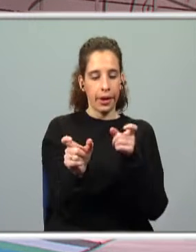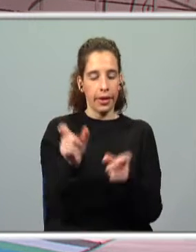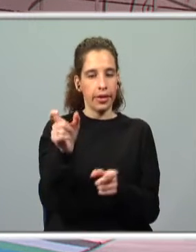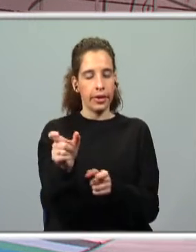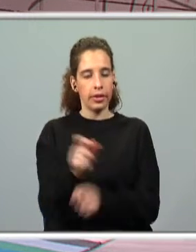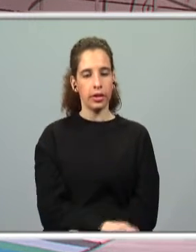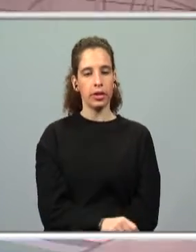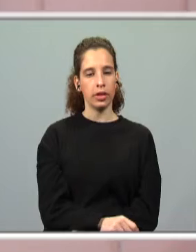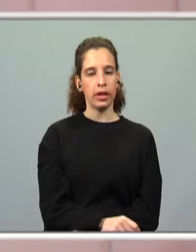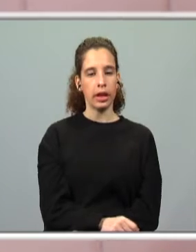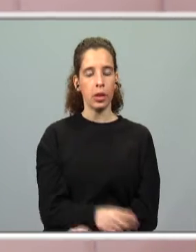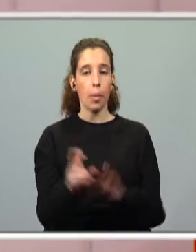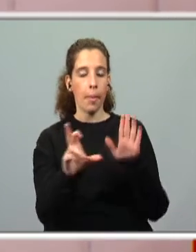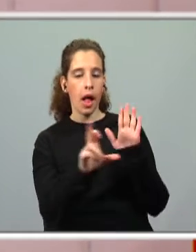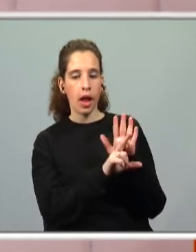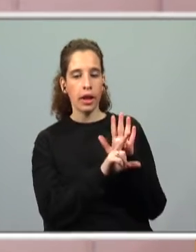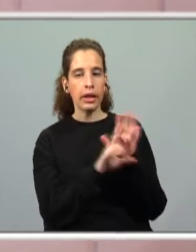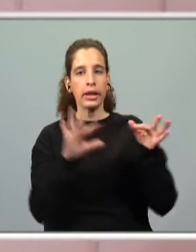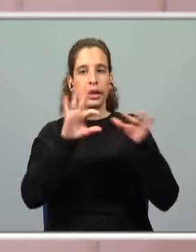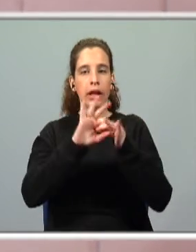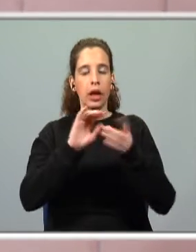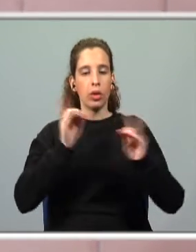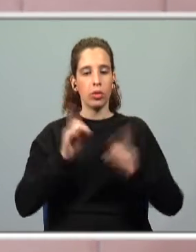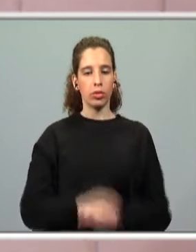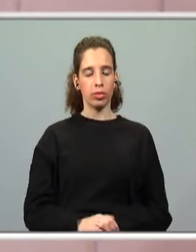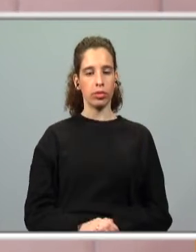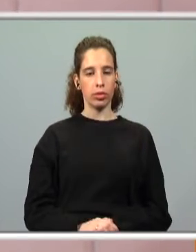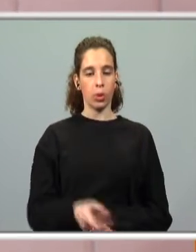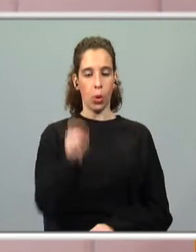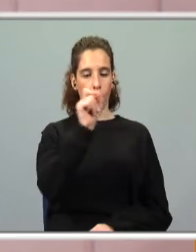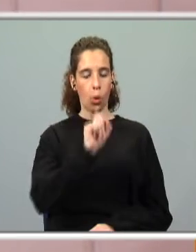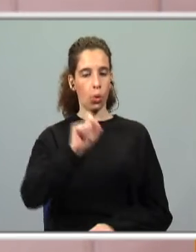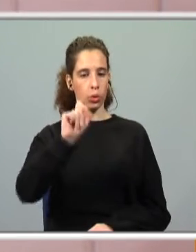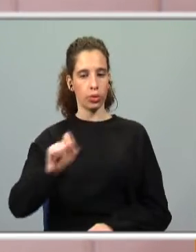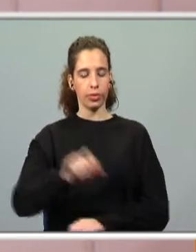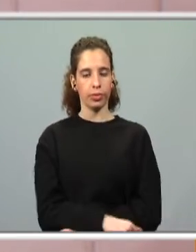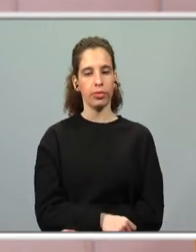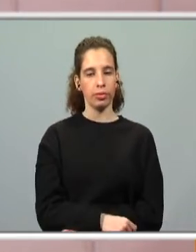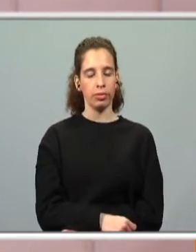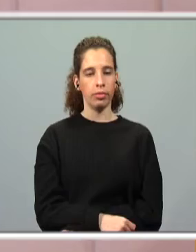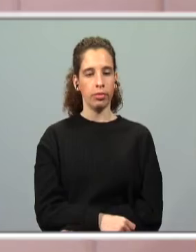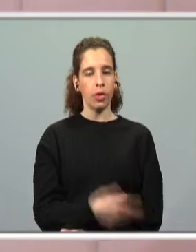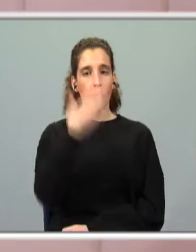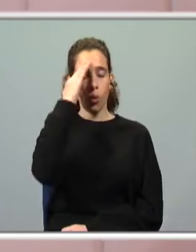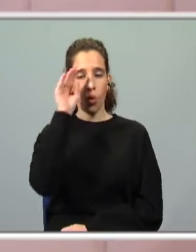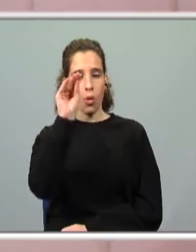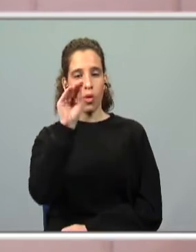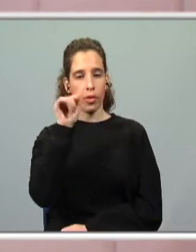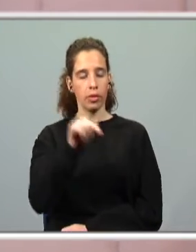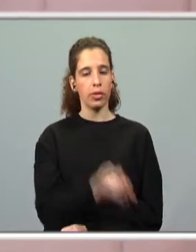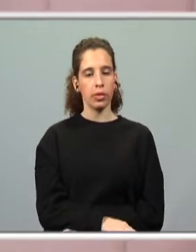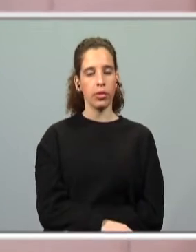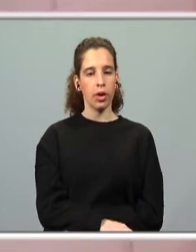e uma ou outra regra sobre o quê? Sobre ortografia. Vou ensinar-vos aqui